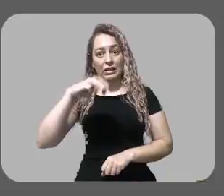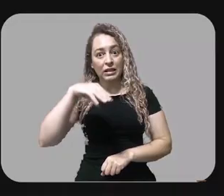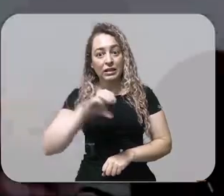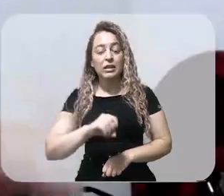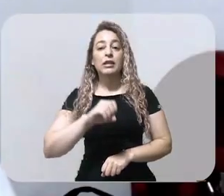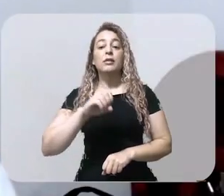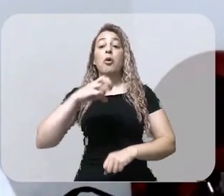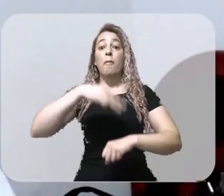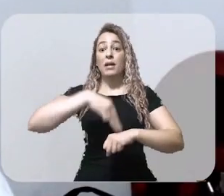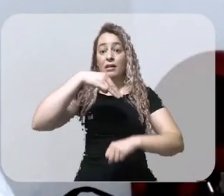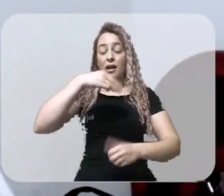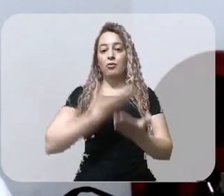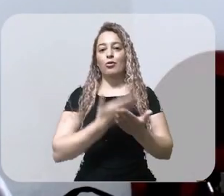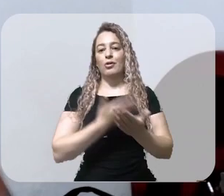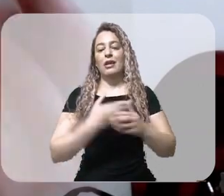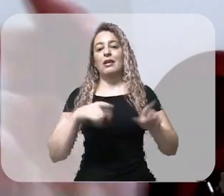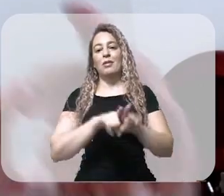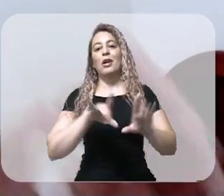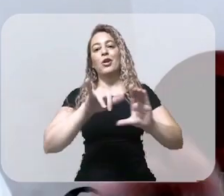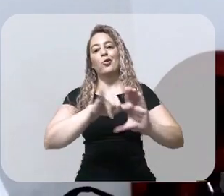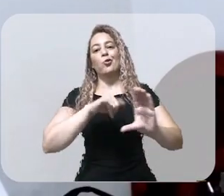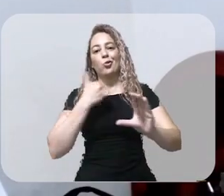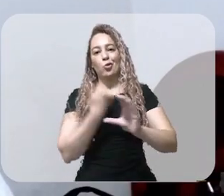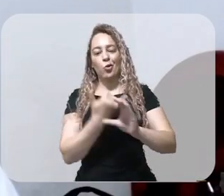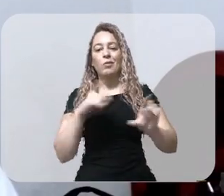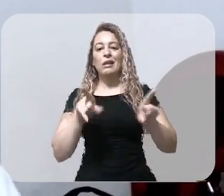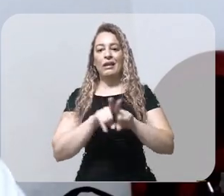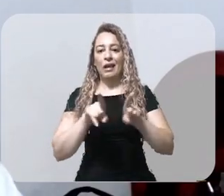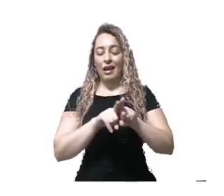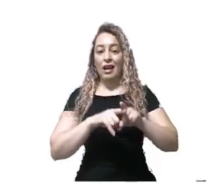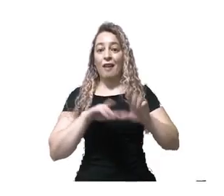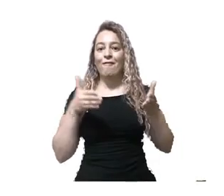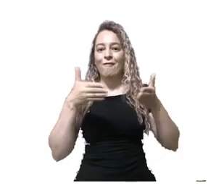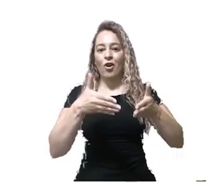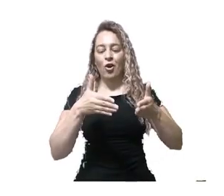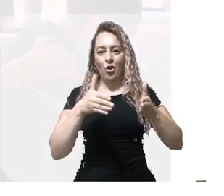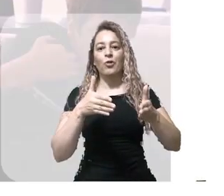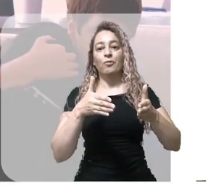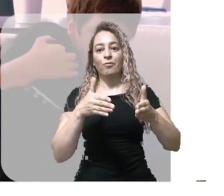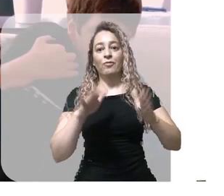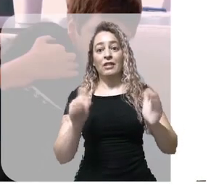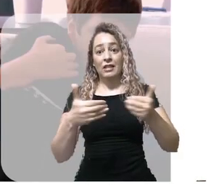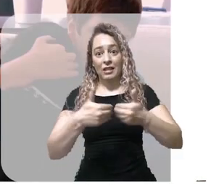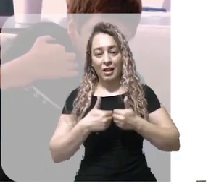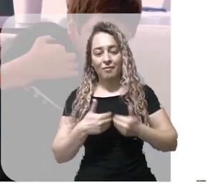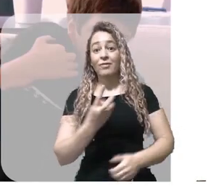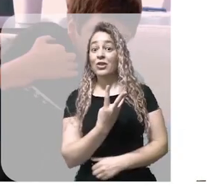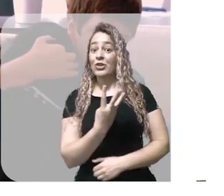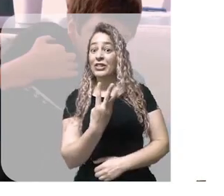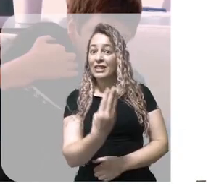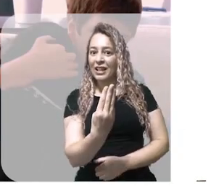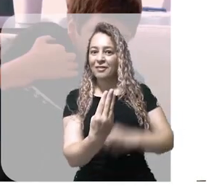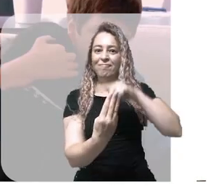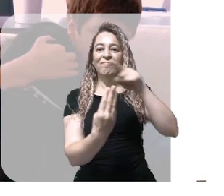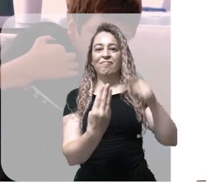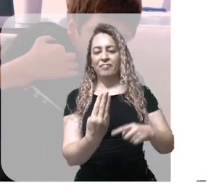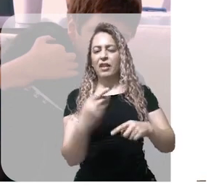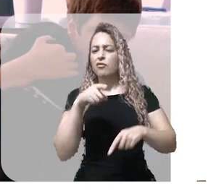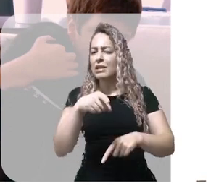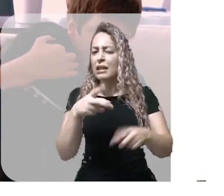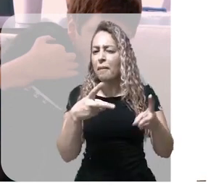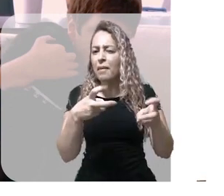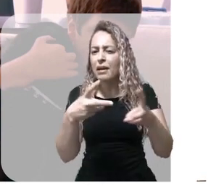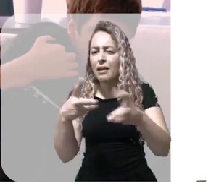internet. Olá pra você que assiste o Introvertendo aqui no YouTube. Enzo, Theo, Tiago. Você